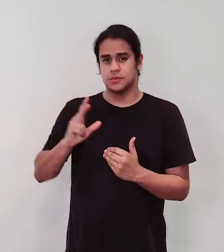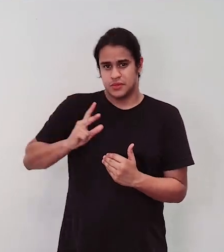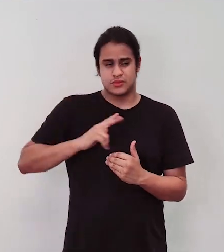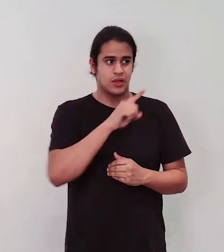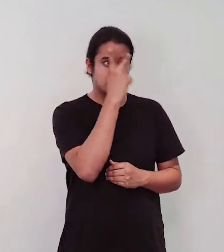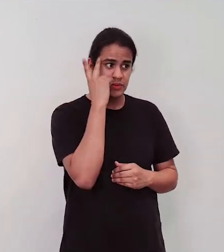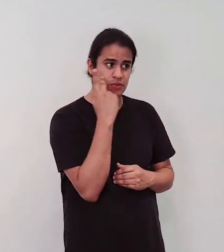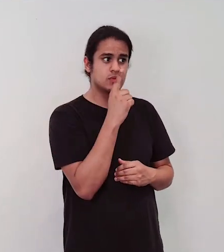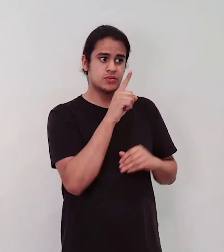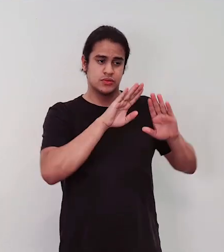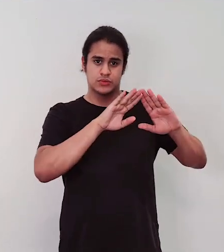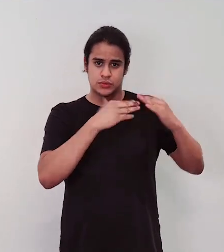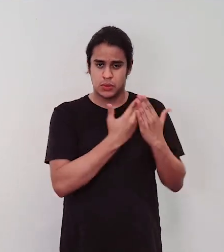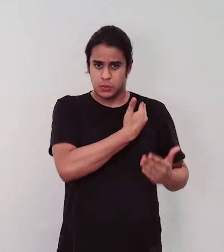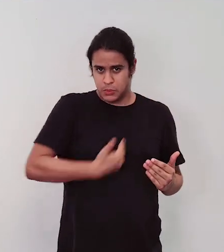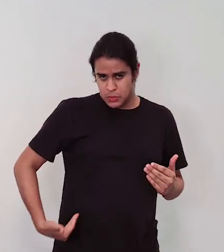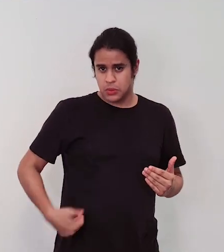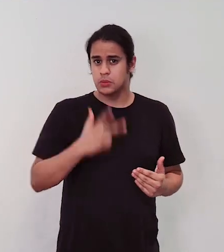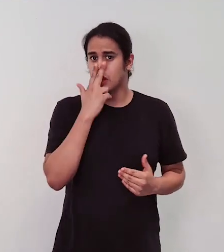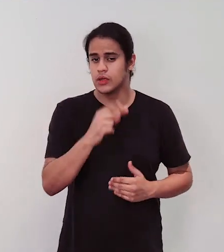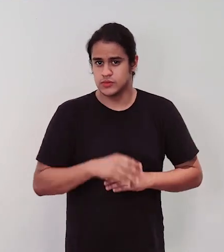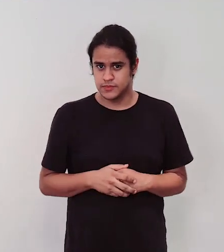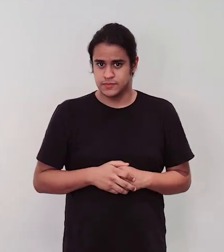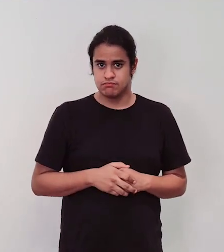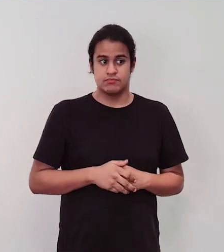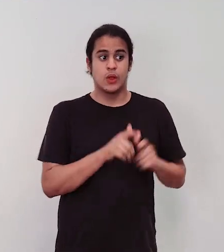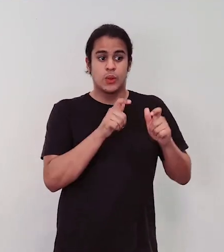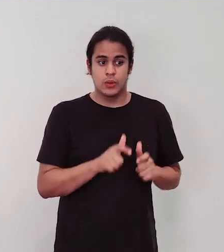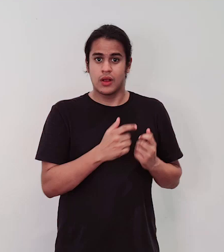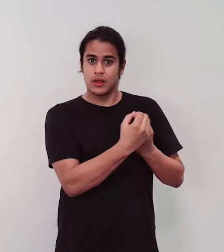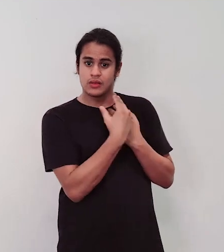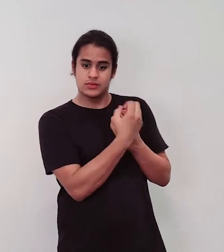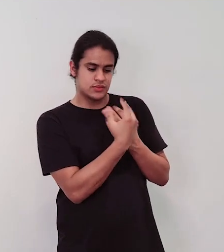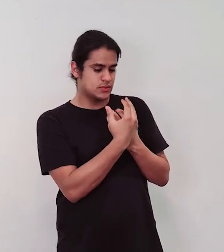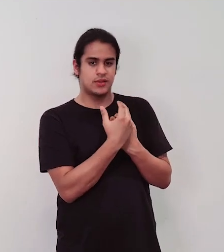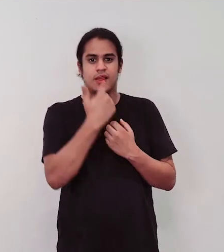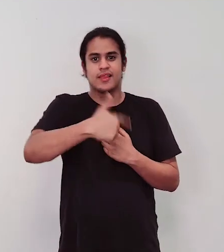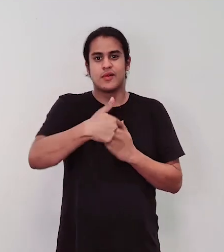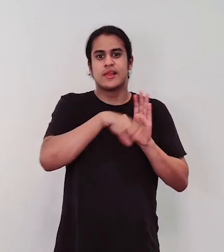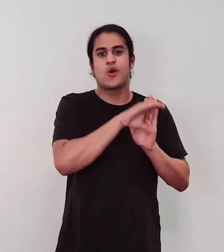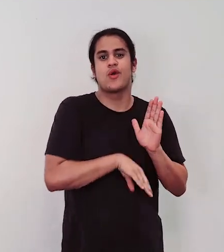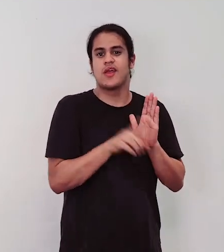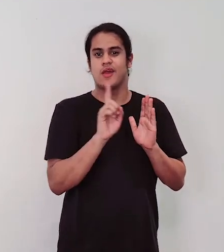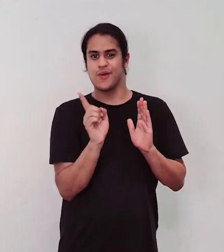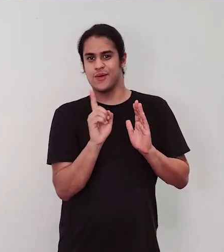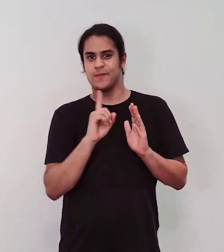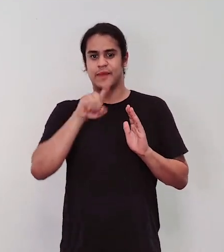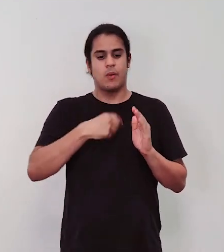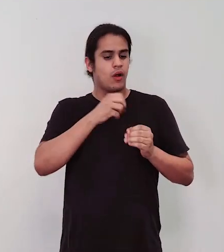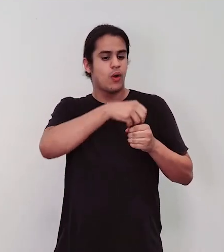como esse ambiente, esse lugar ensina coisas para gente que não estão no currículo, não estão explícitas no currículo escolar.